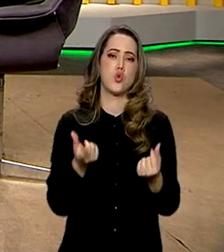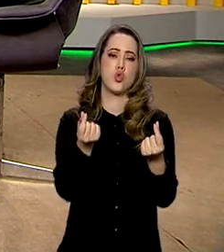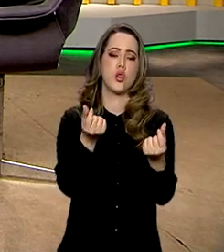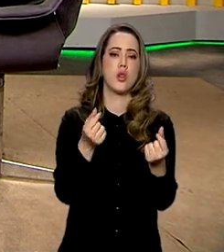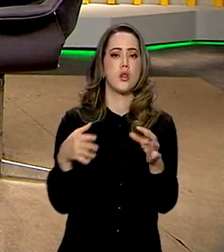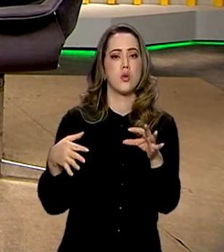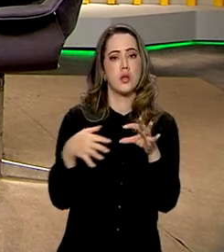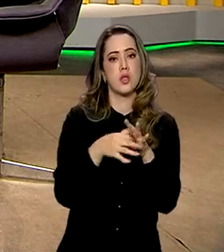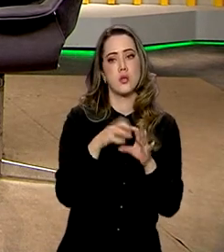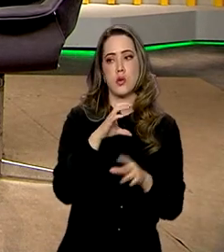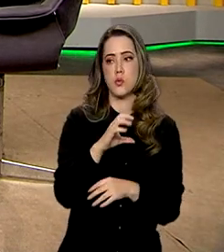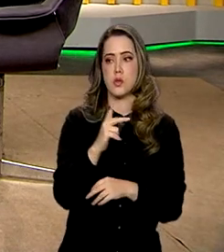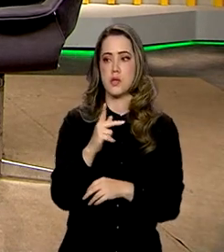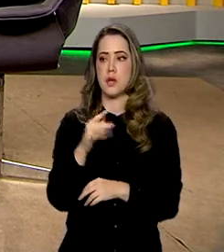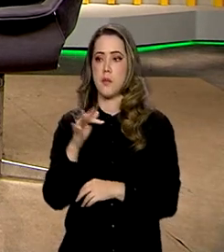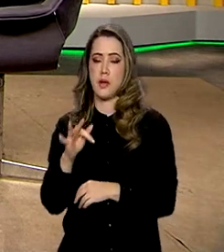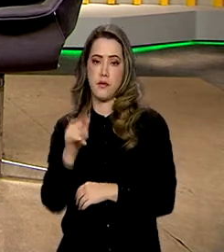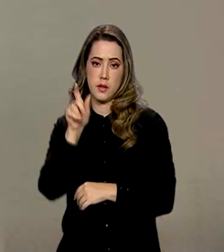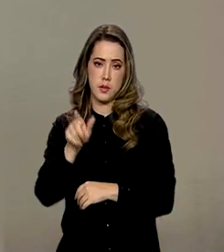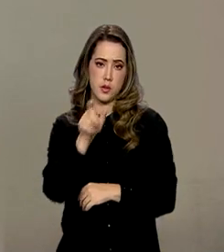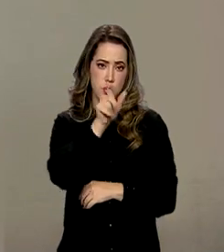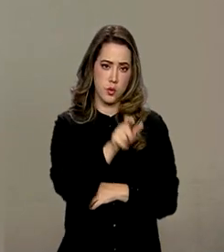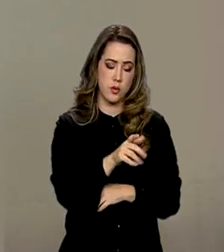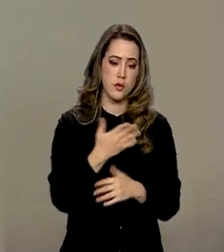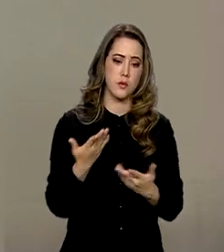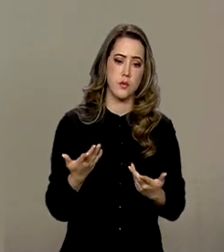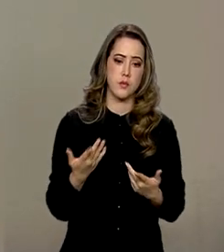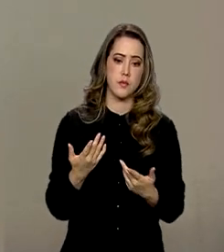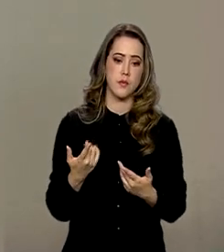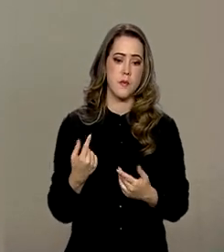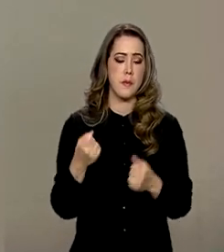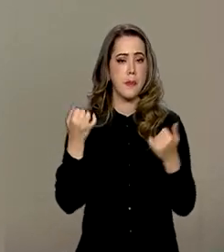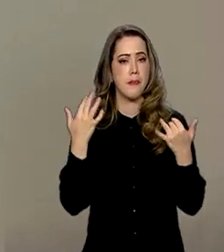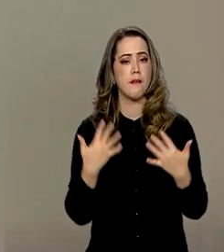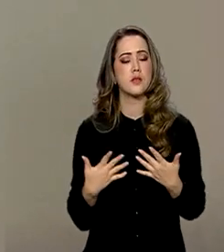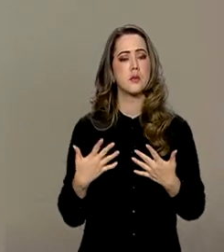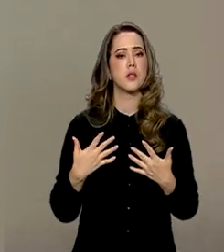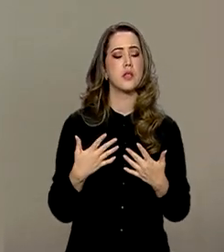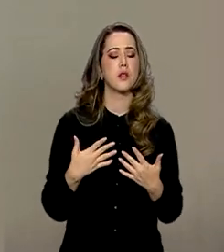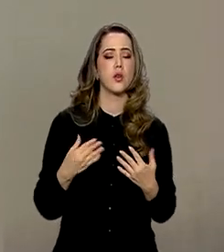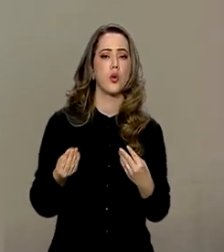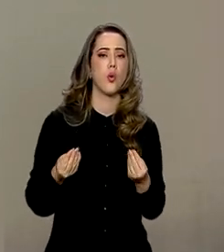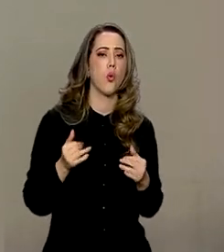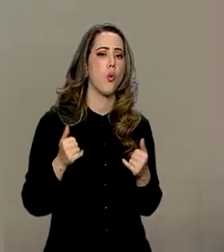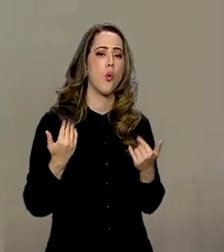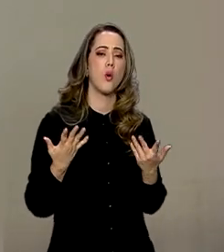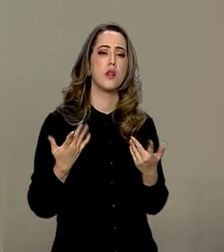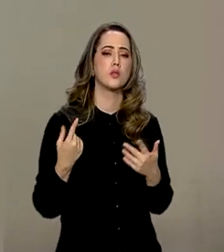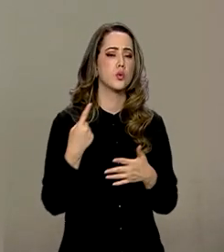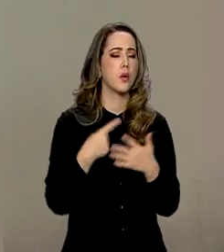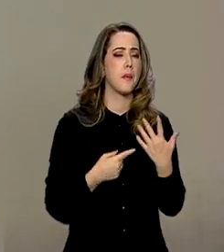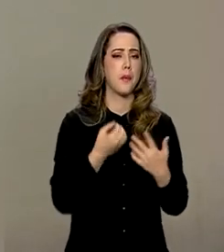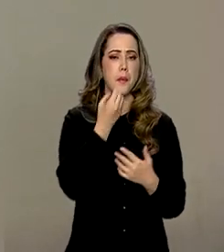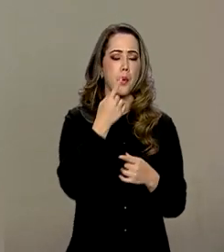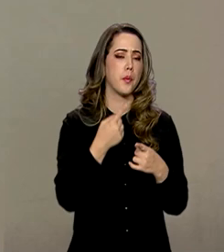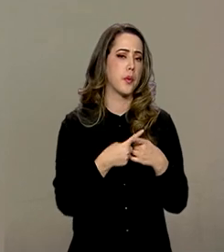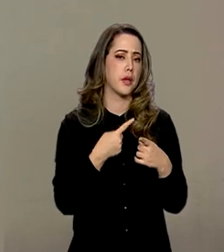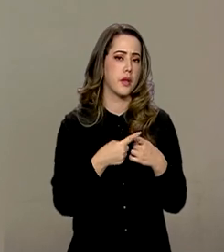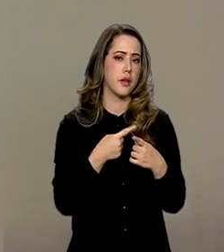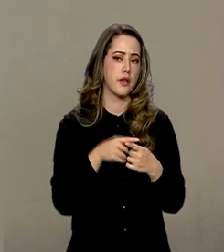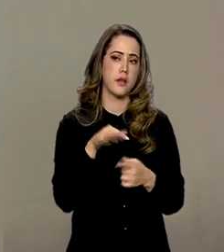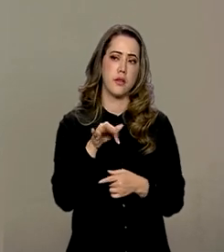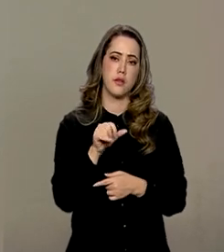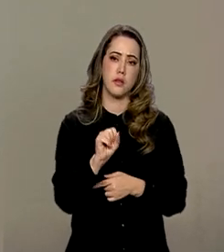atrelado ao CPF da pessoa, do trabalhador, né? Explica para a gente aí quais são os benefícios que o